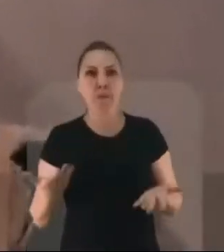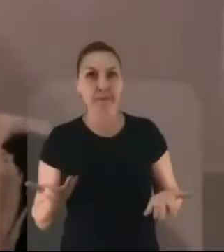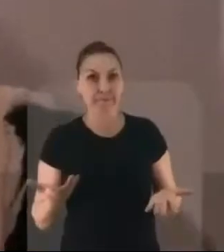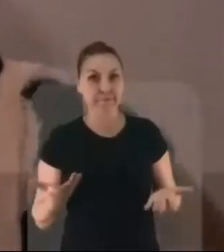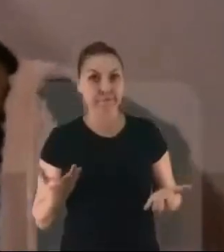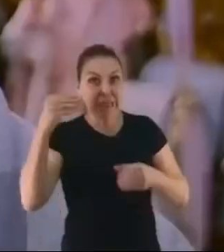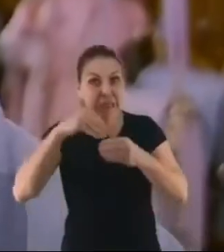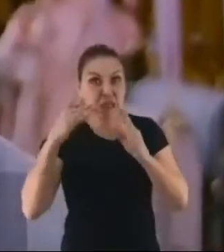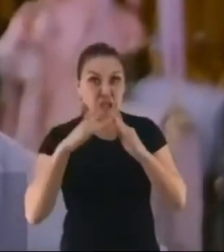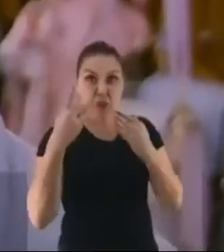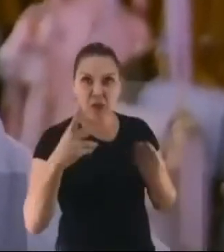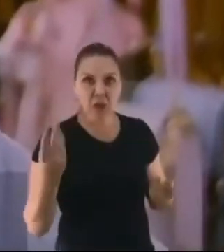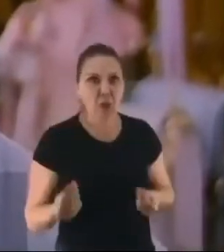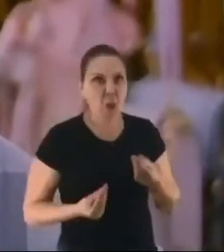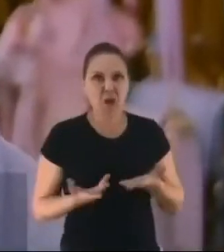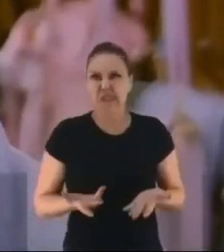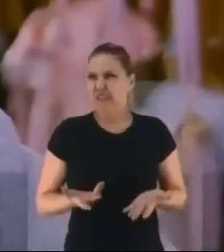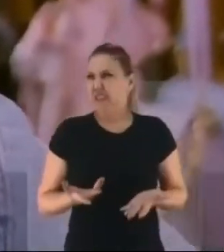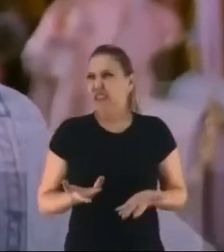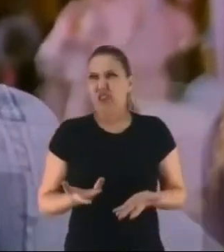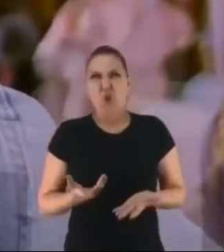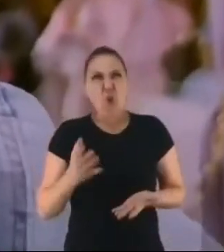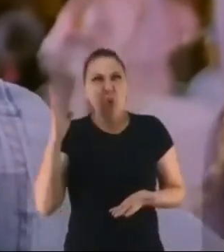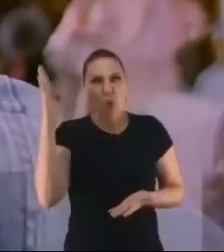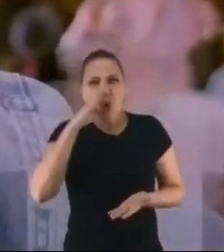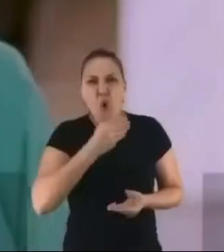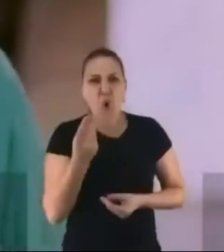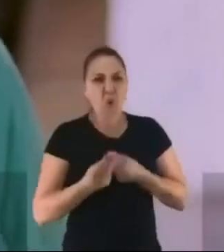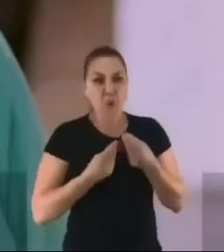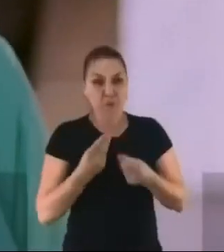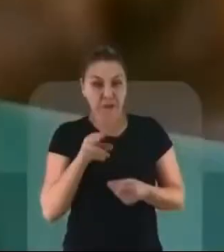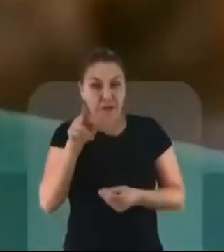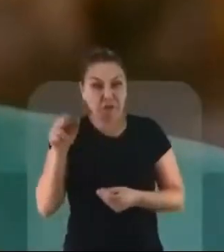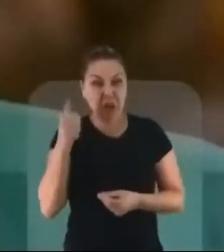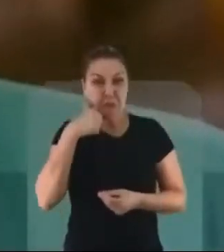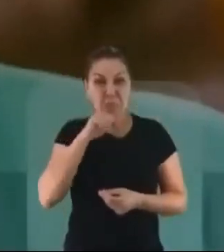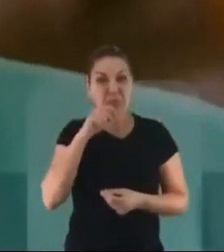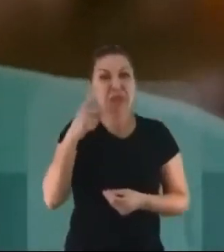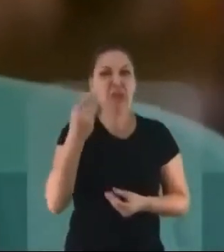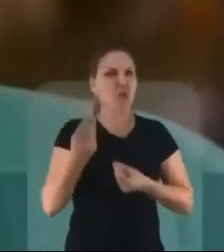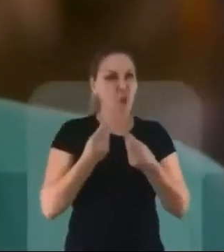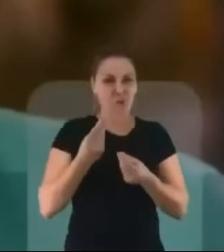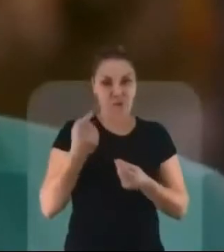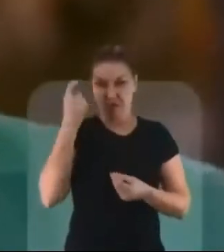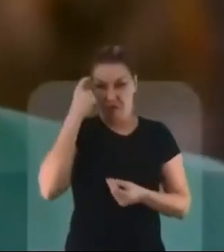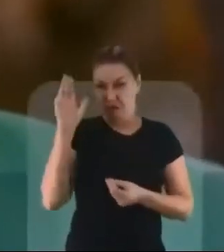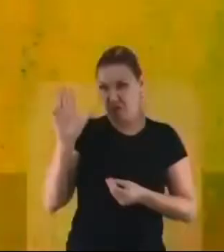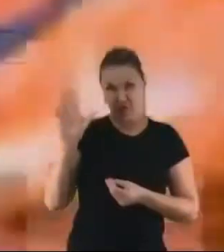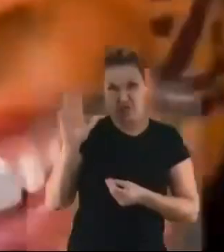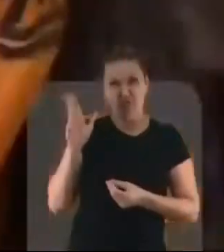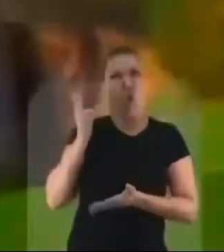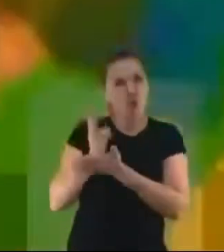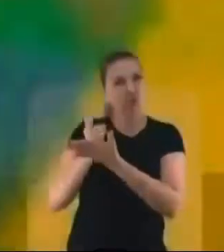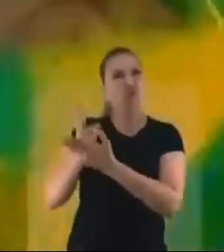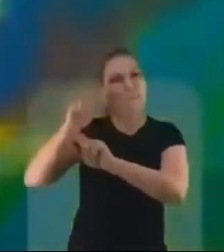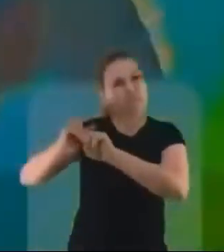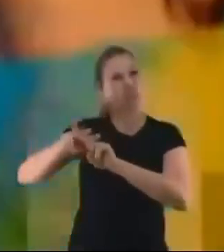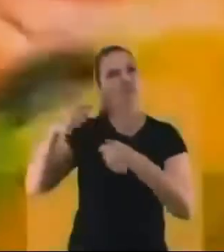Que ridículo. Imagina se fosse a mãe dele, a irmã dele. Eu acho que o Lula não deveria nem ter saído da cadeia.